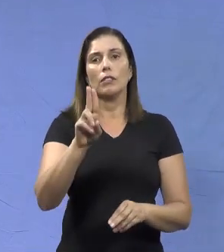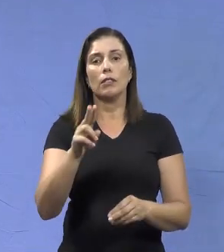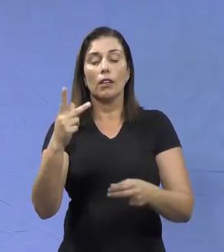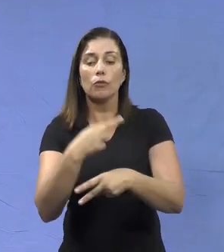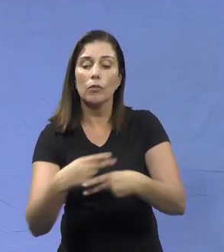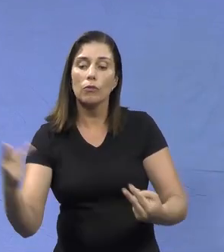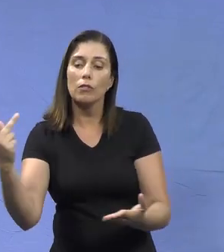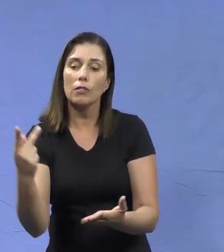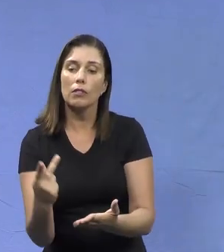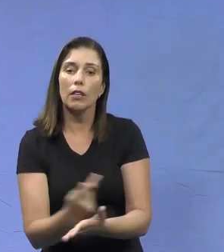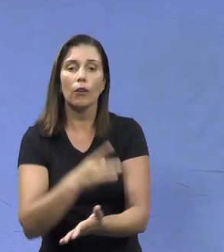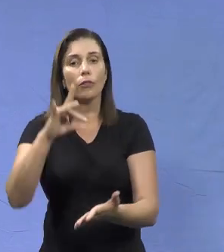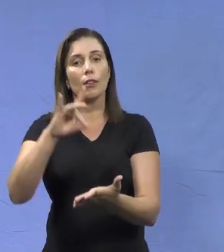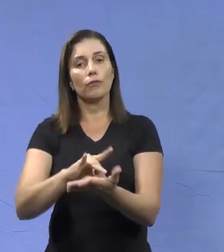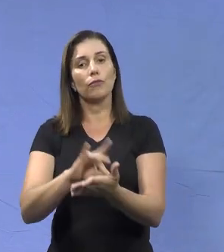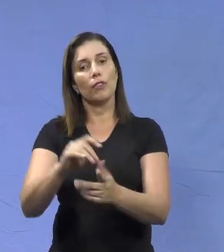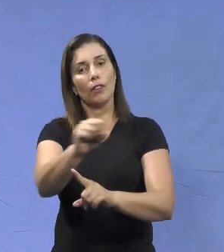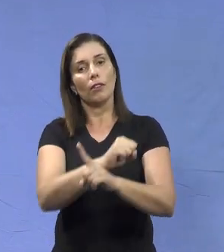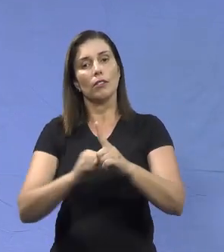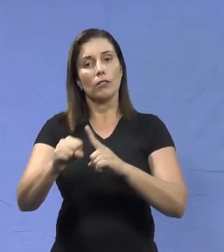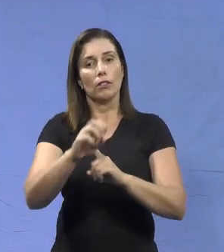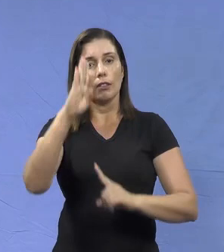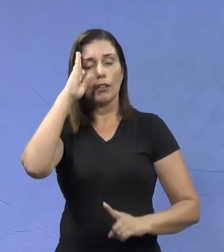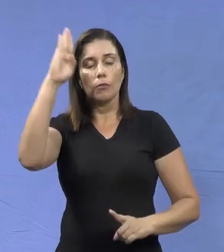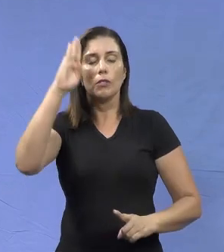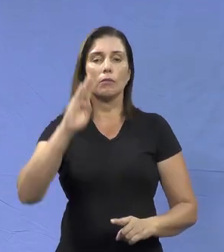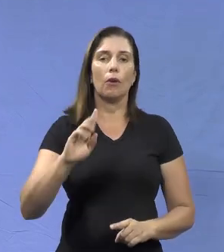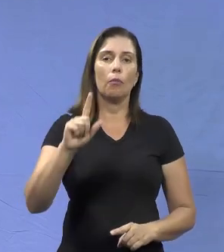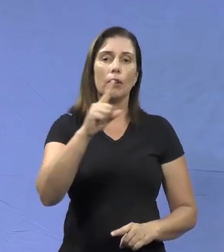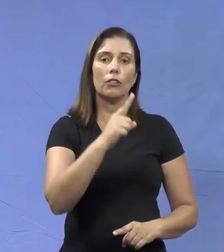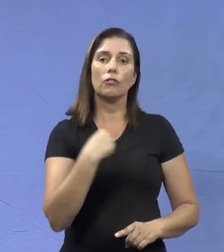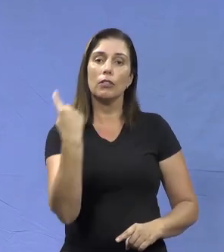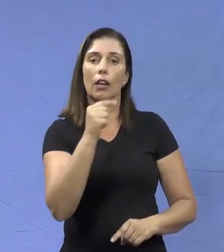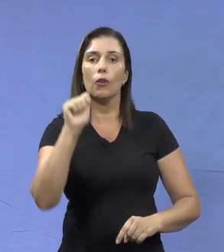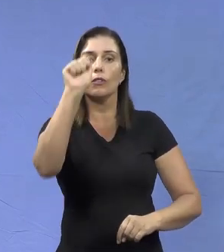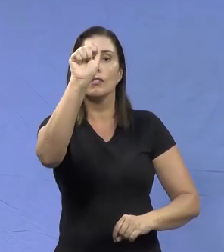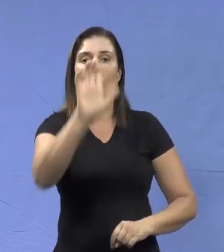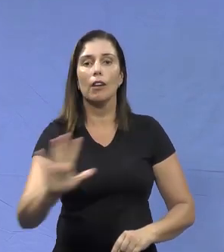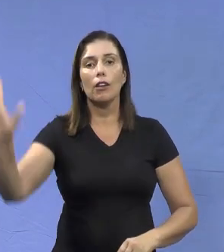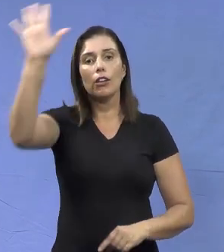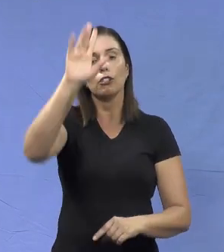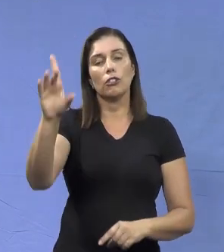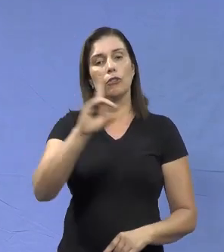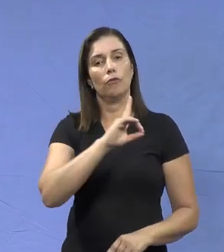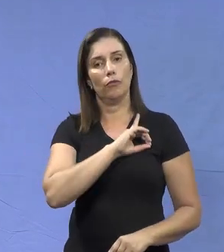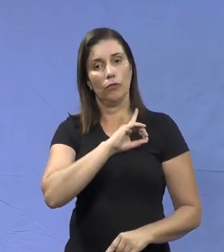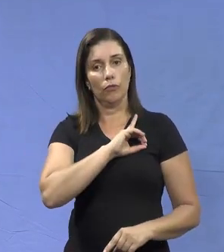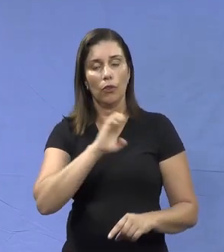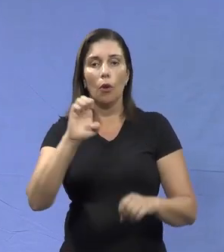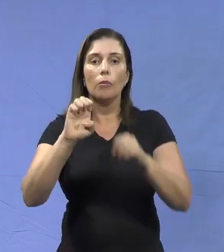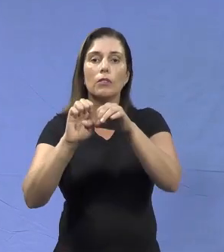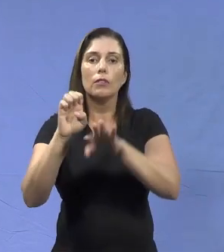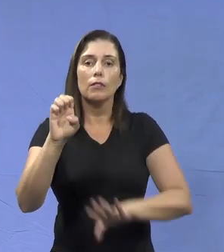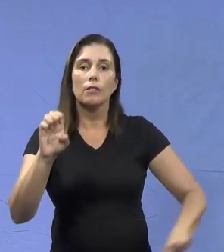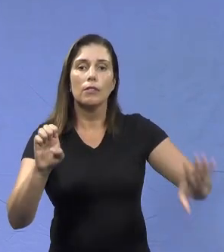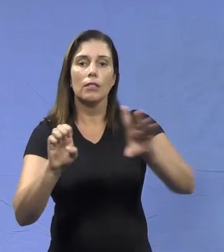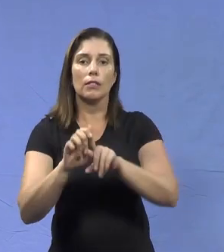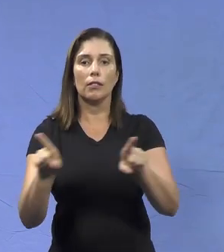realidade social em que a gente encontra, principalmente na nossa região, que é de Vinópolis. A extensão também faz com que